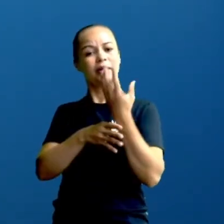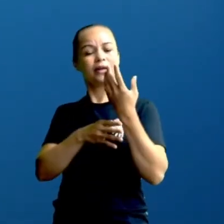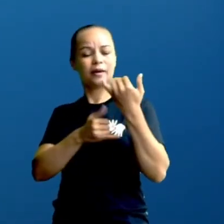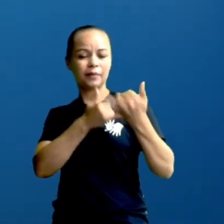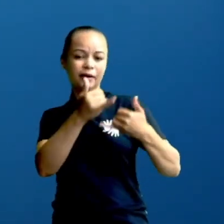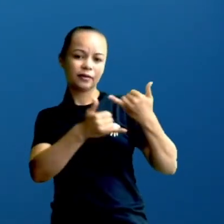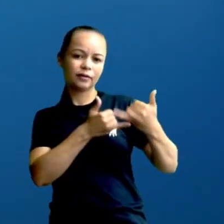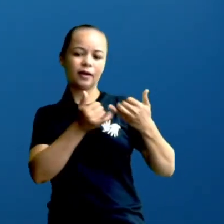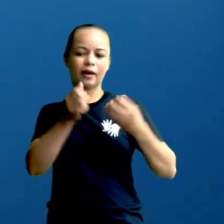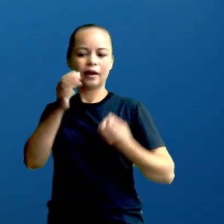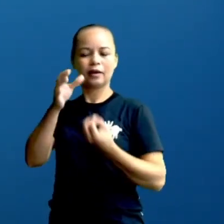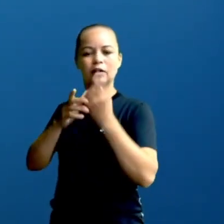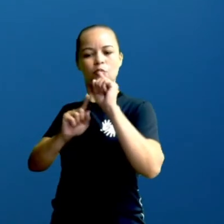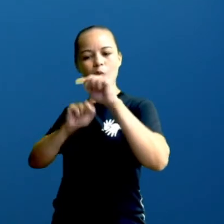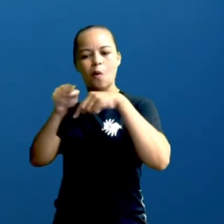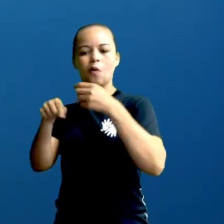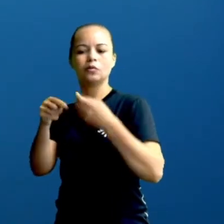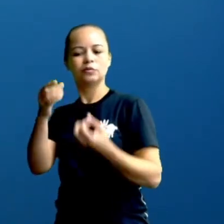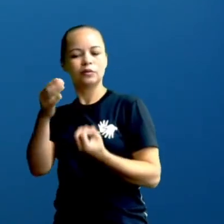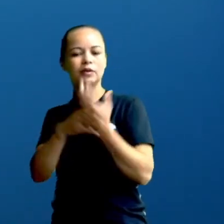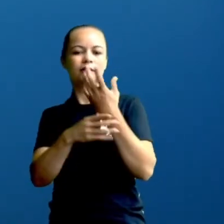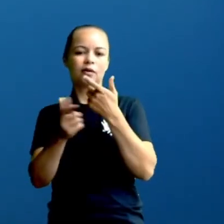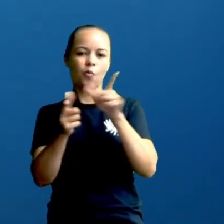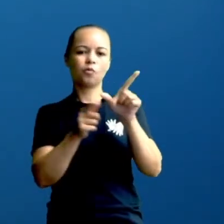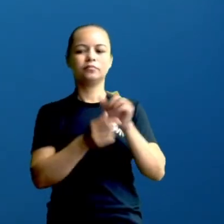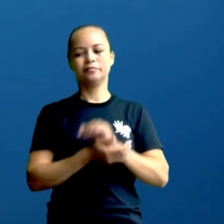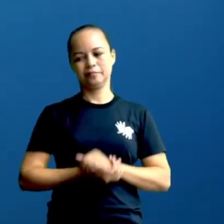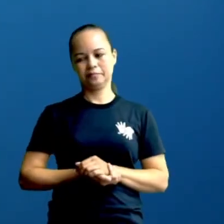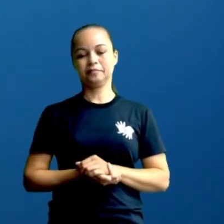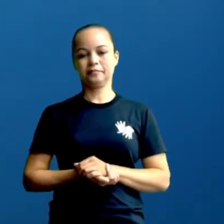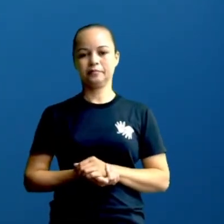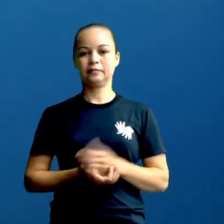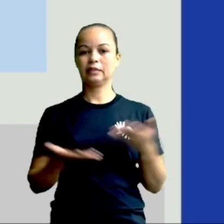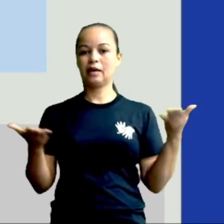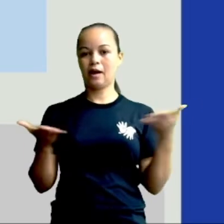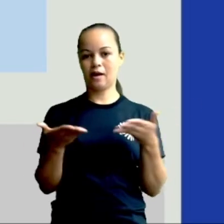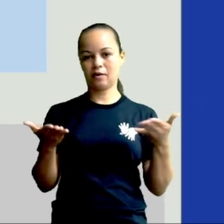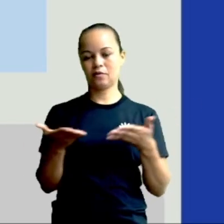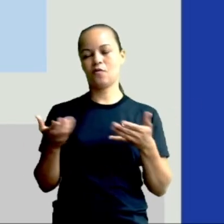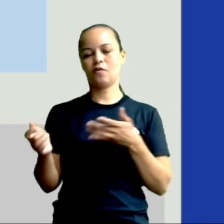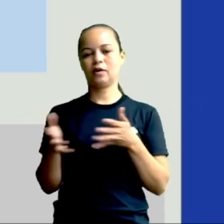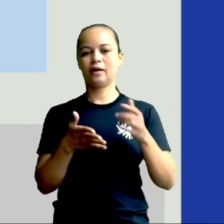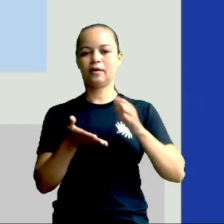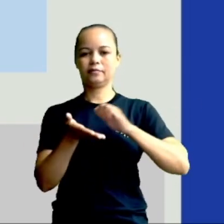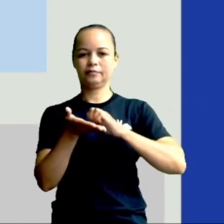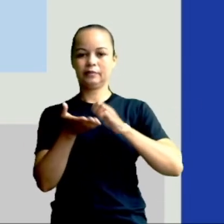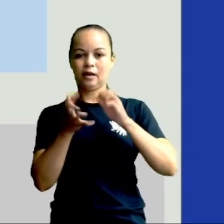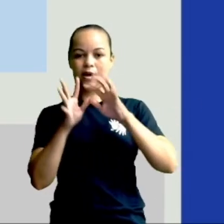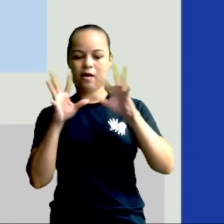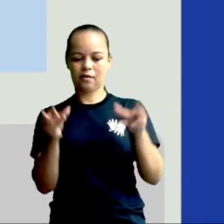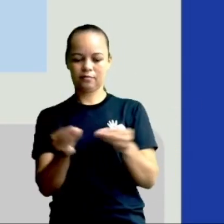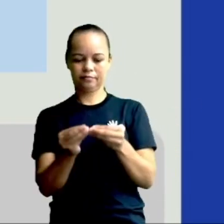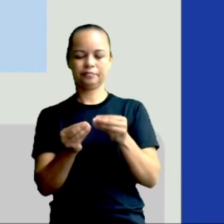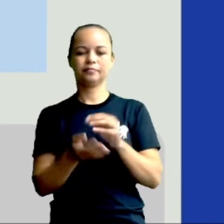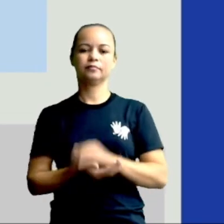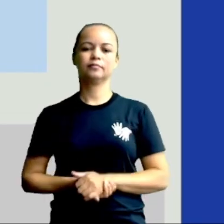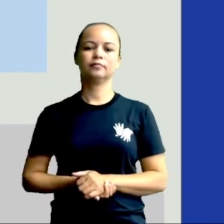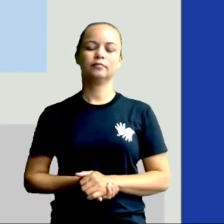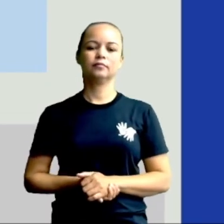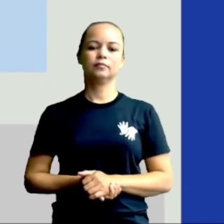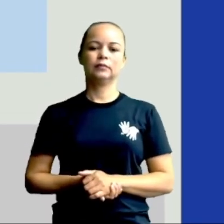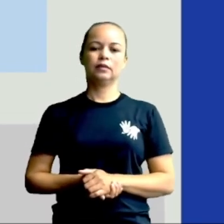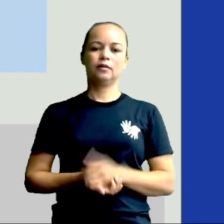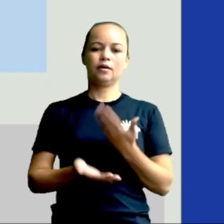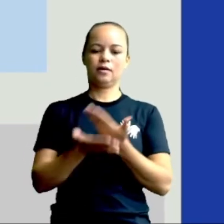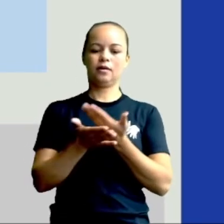e o seu colega fazer a que você criou, tá certo? E agora vamos lá para a nossa revisão. A nossa aula de